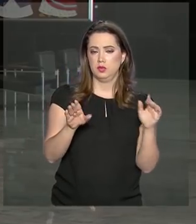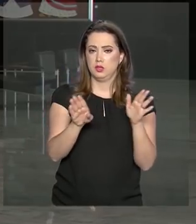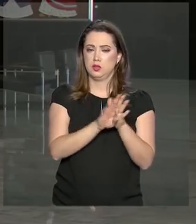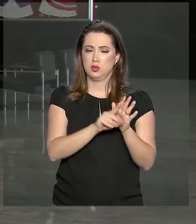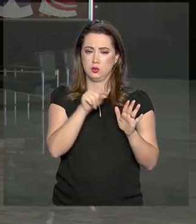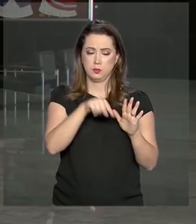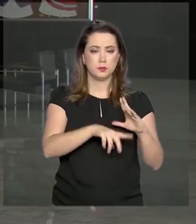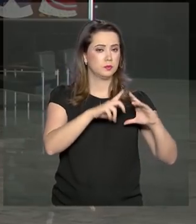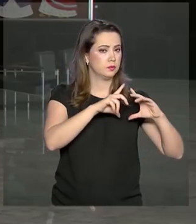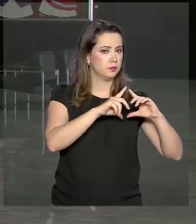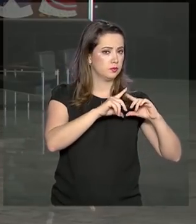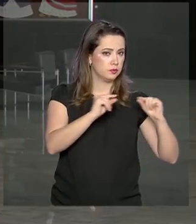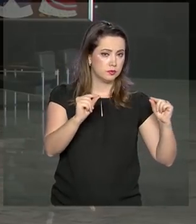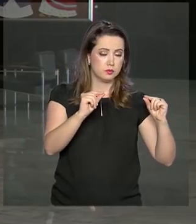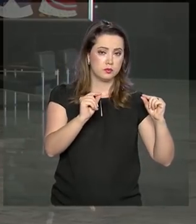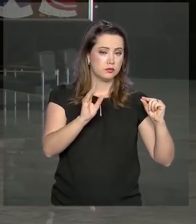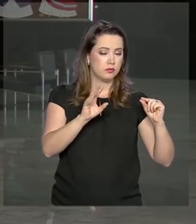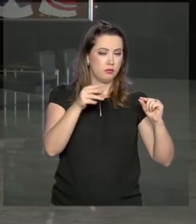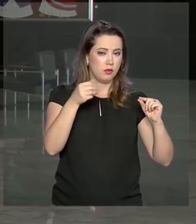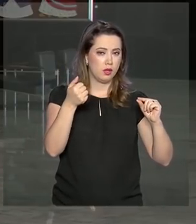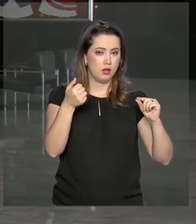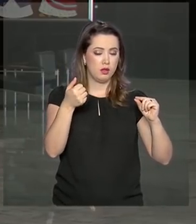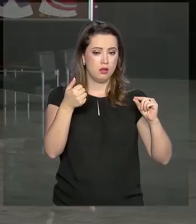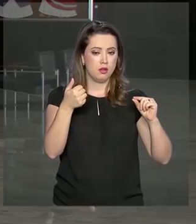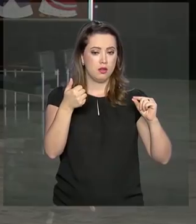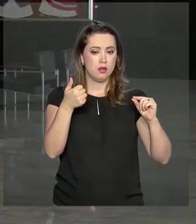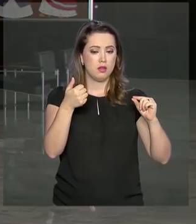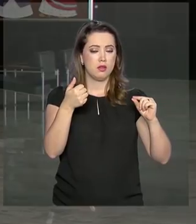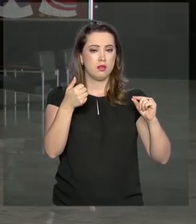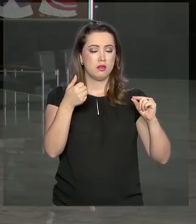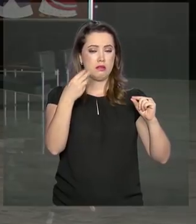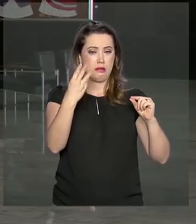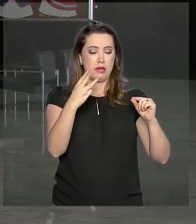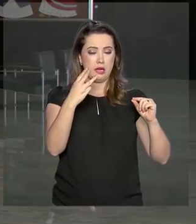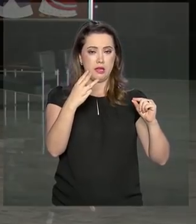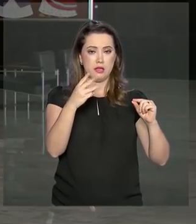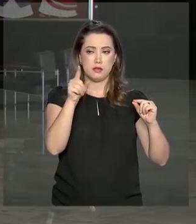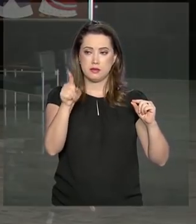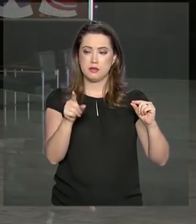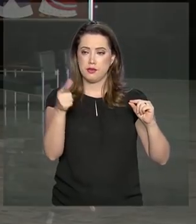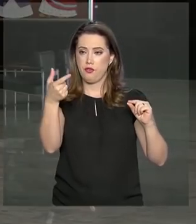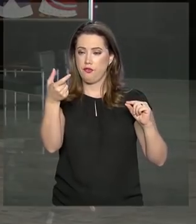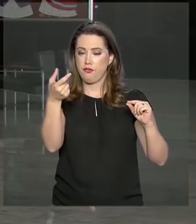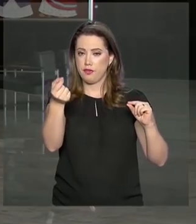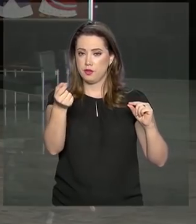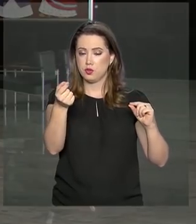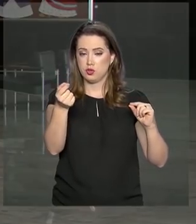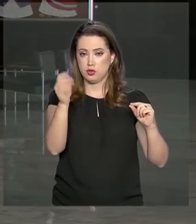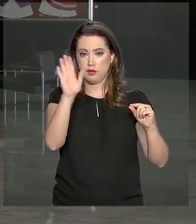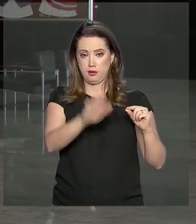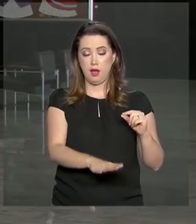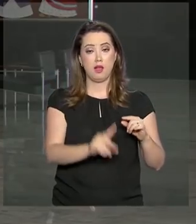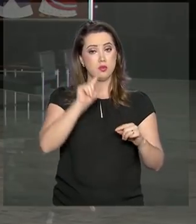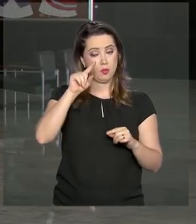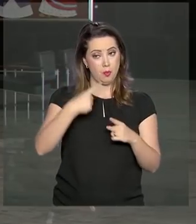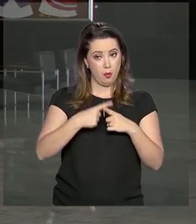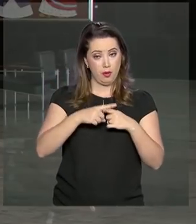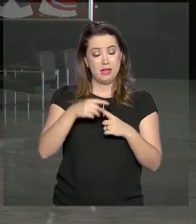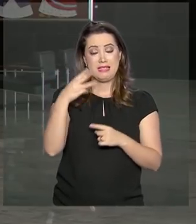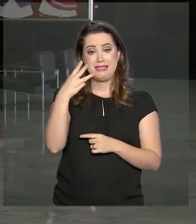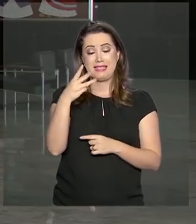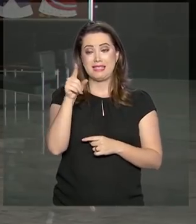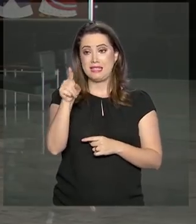chegue aqui à capital federal às 13h20 da tarde. Logo mais, às 13h30, ele já tem reuniões